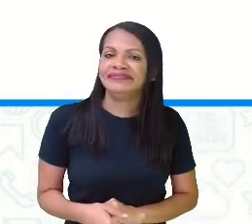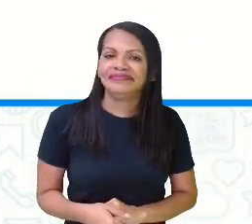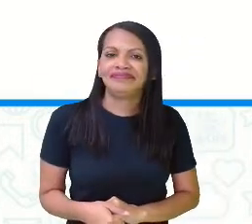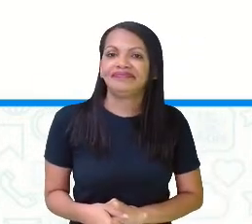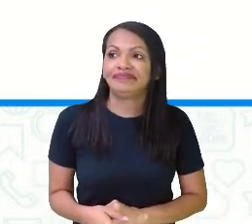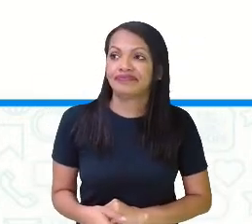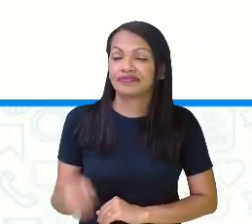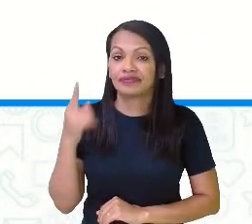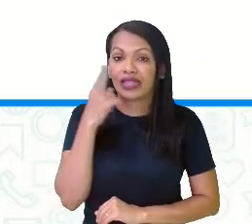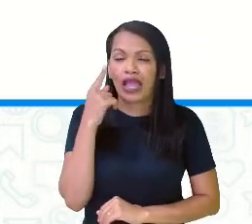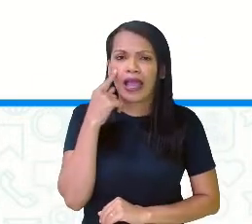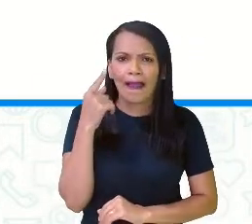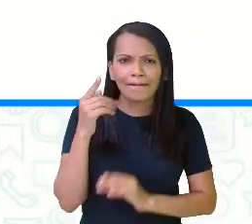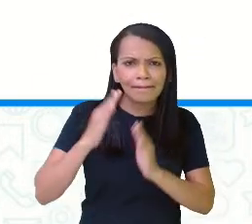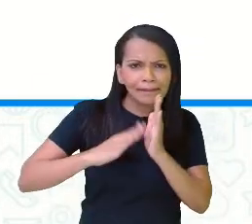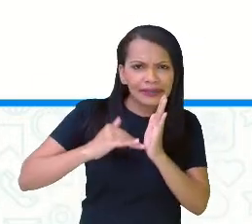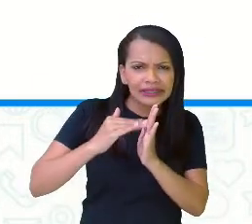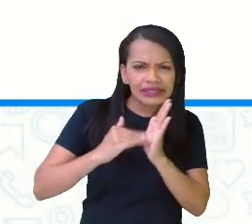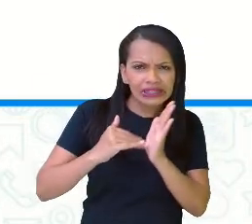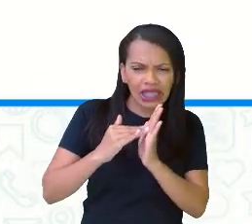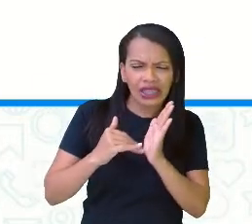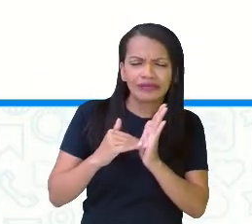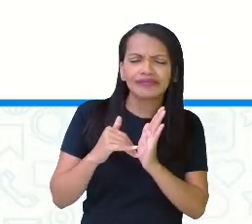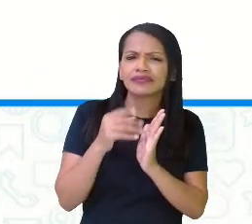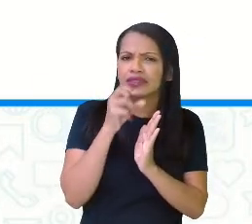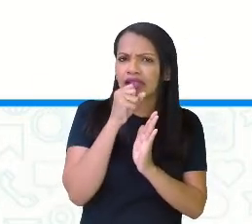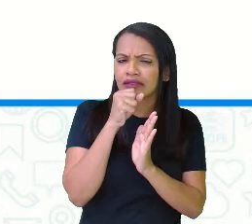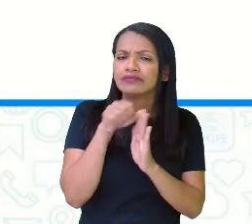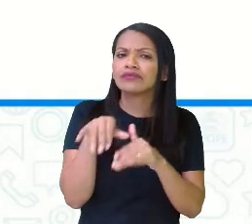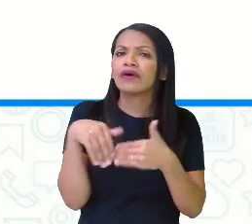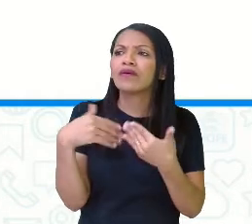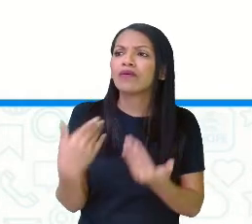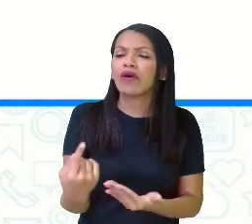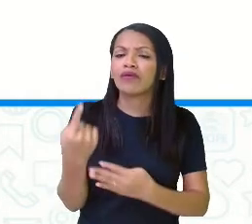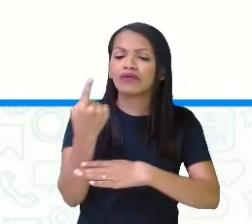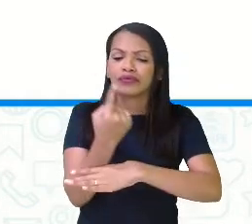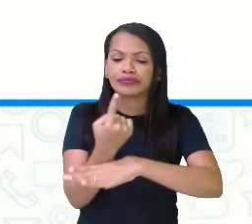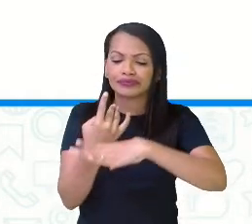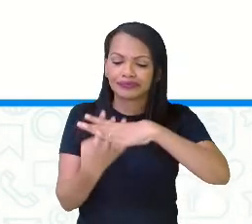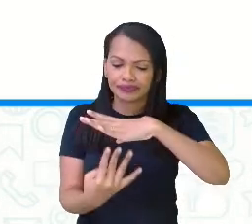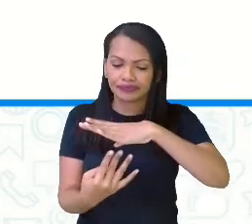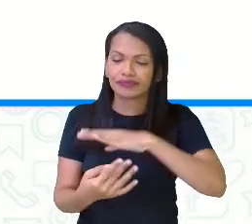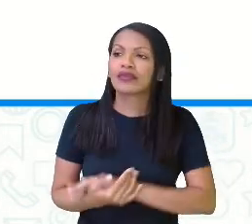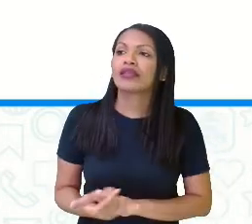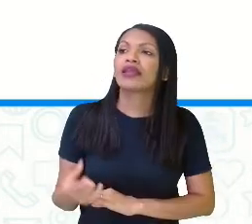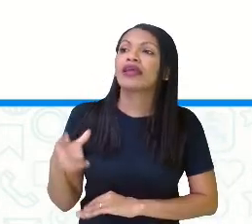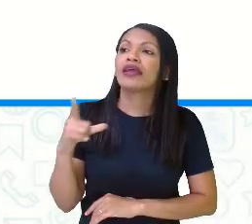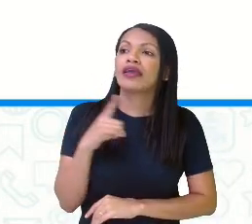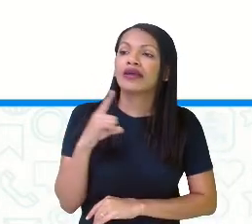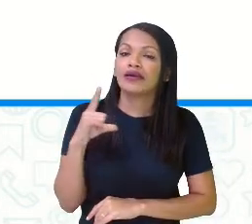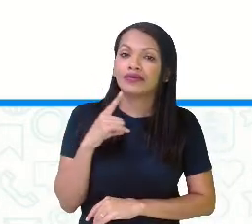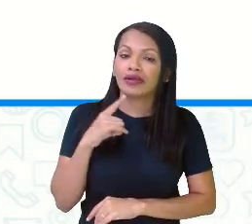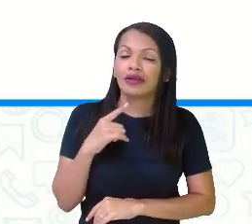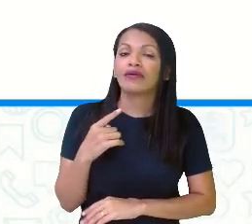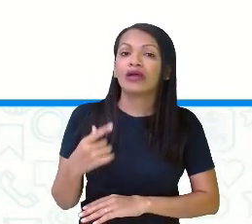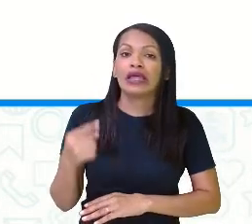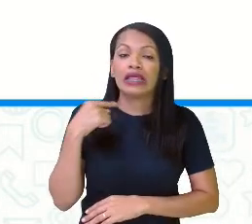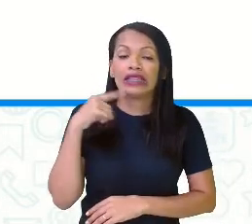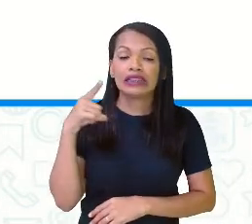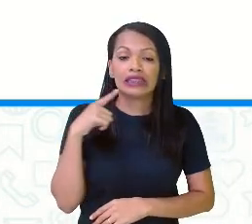corresponde a que fração? Um quarto. Por que um quarto? Eu destaquei uma